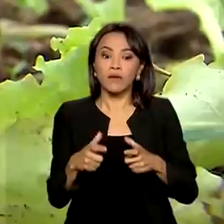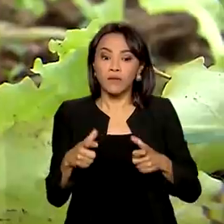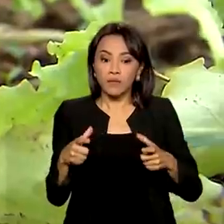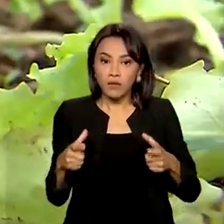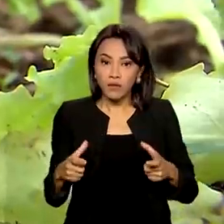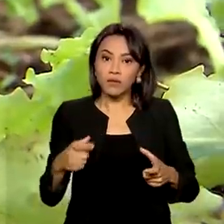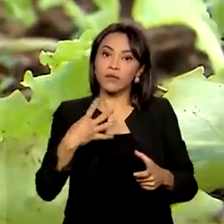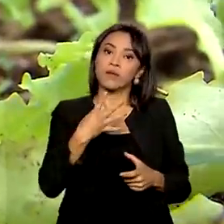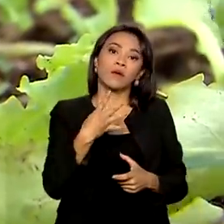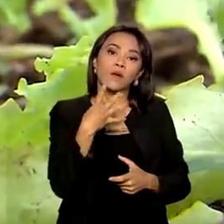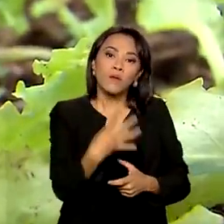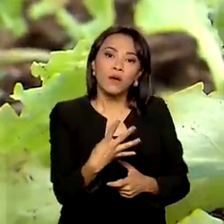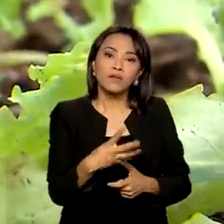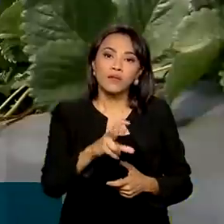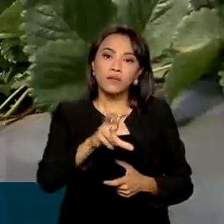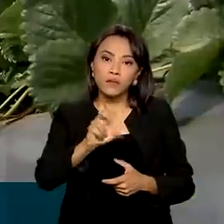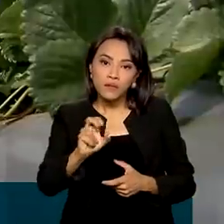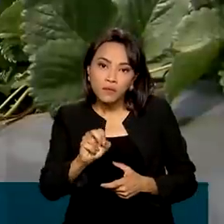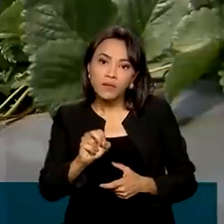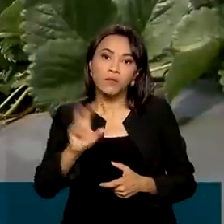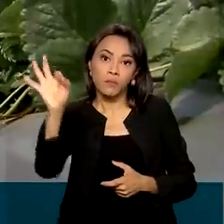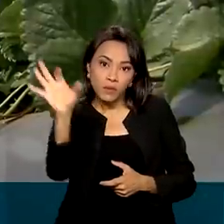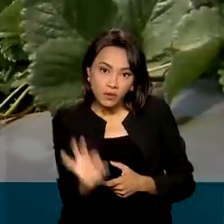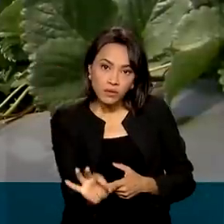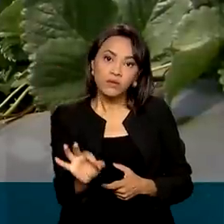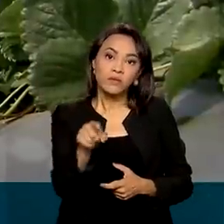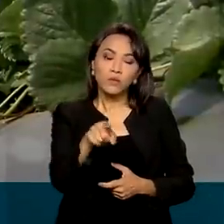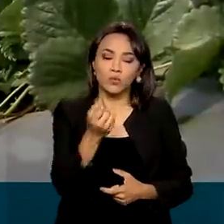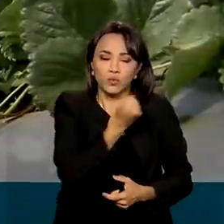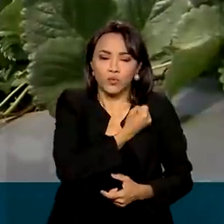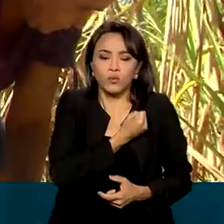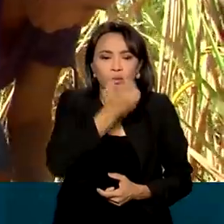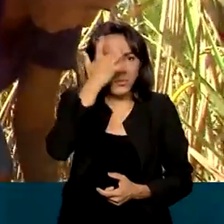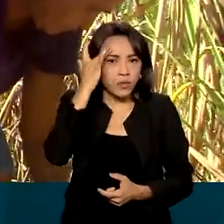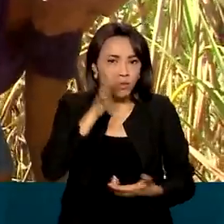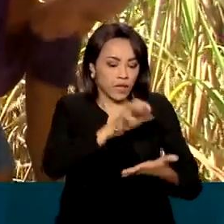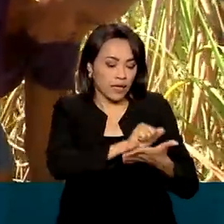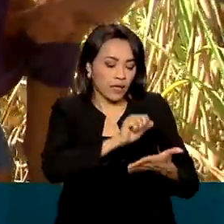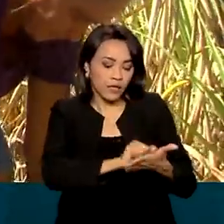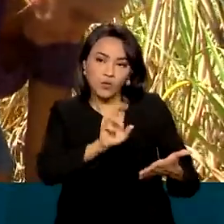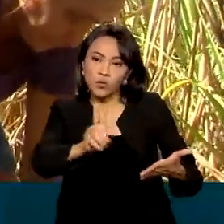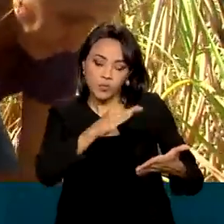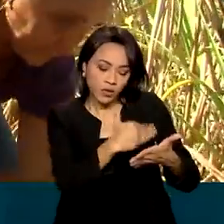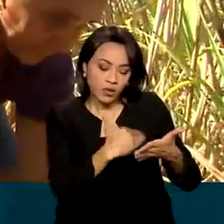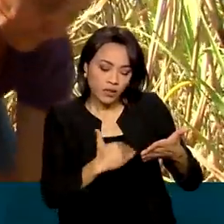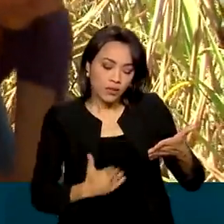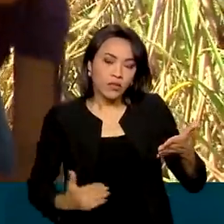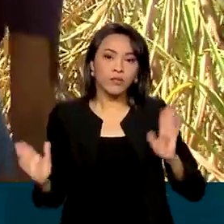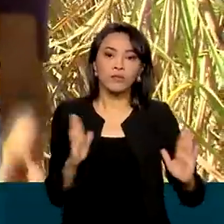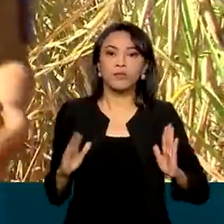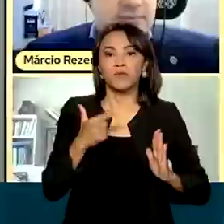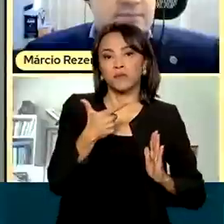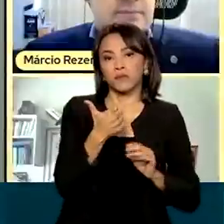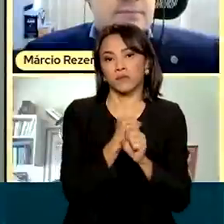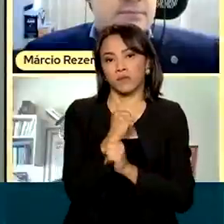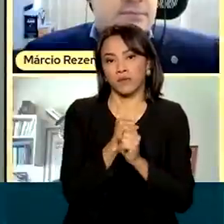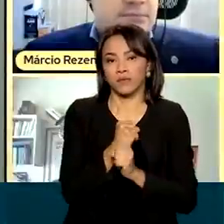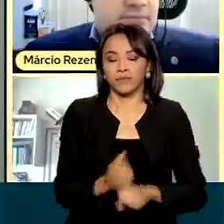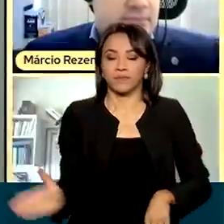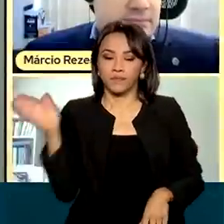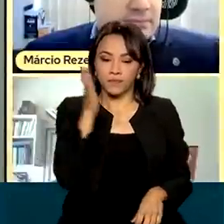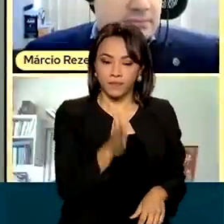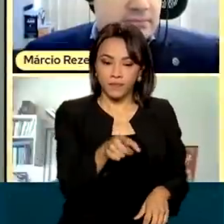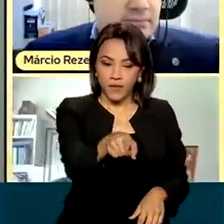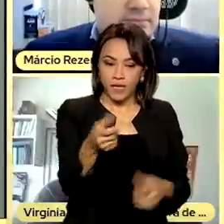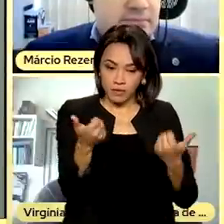mais de 450% no número de produtores cadastrados nos últimos 12 anos. Hoje, o